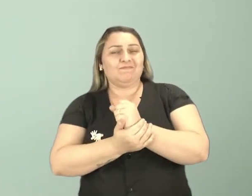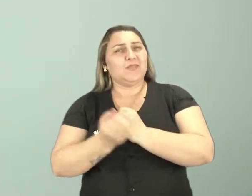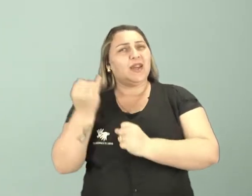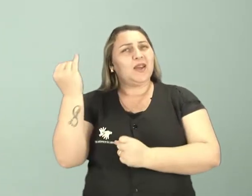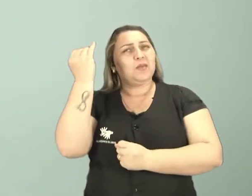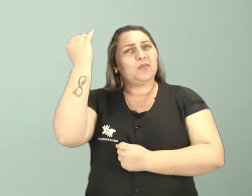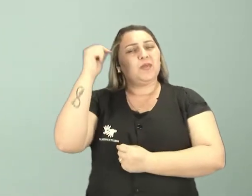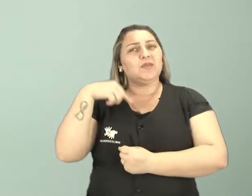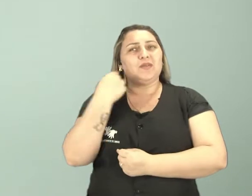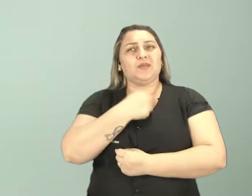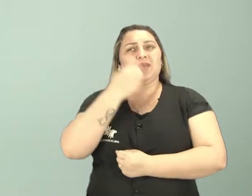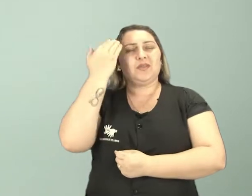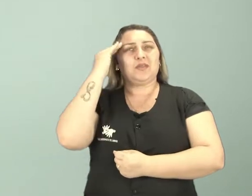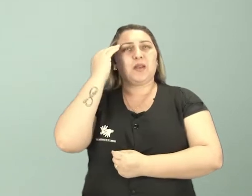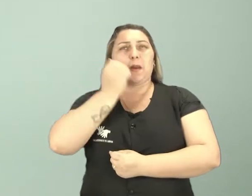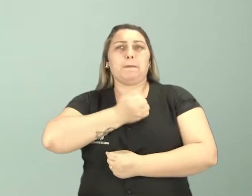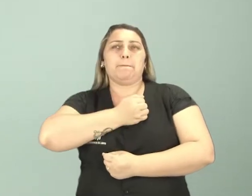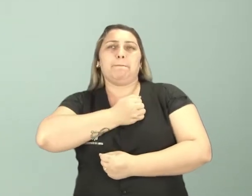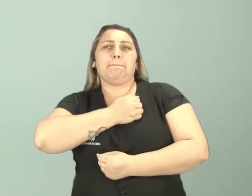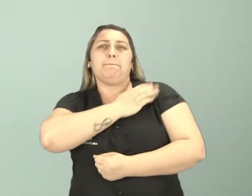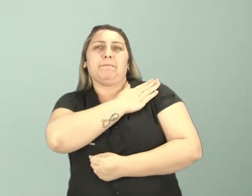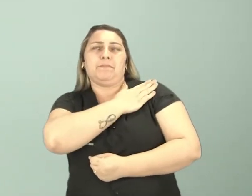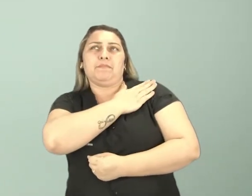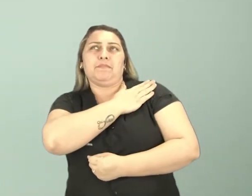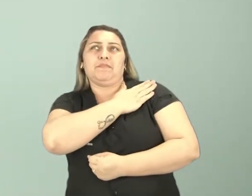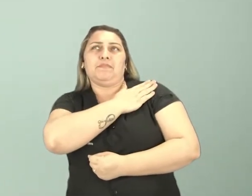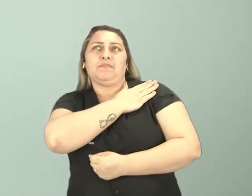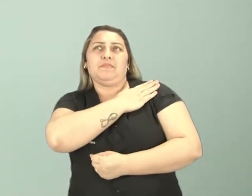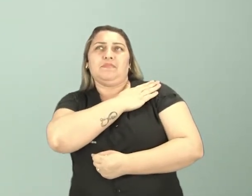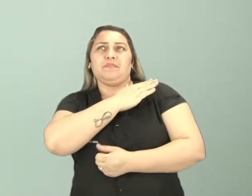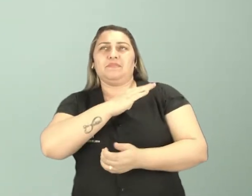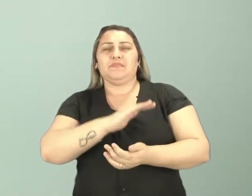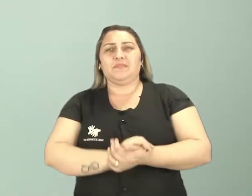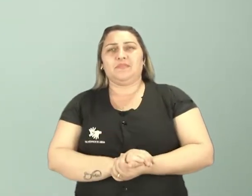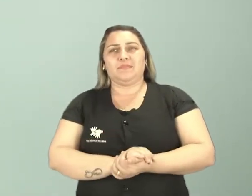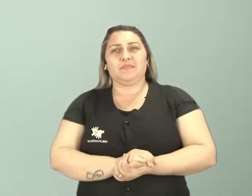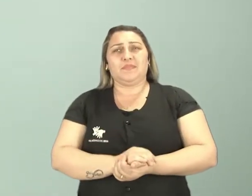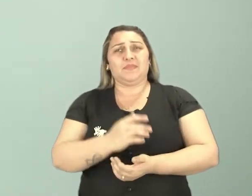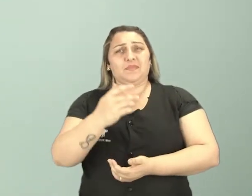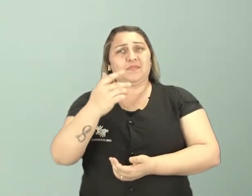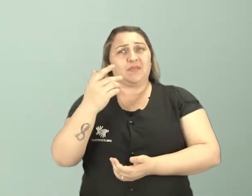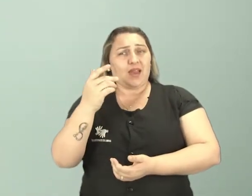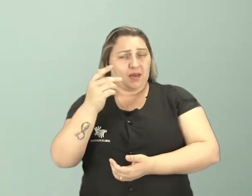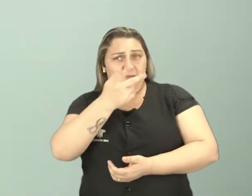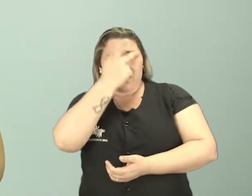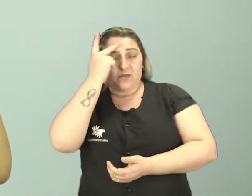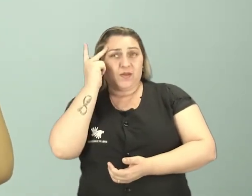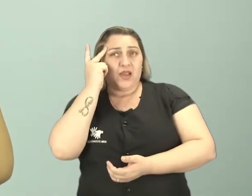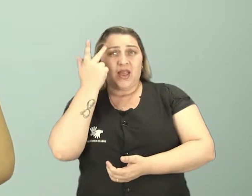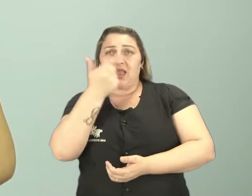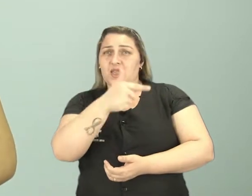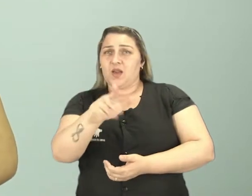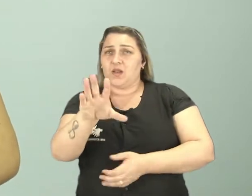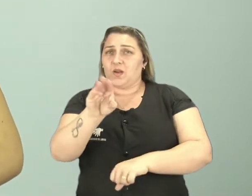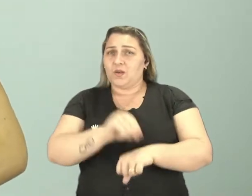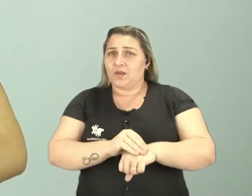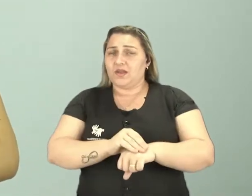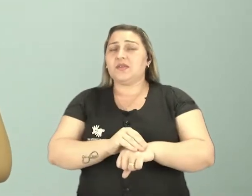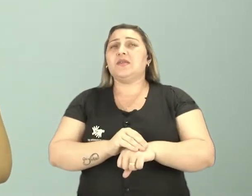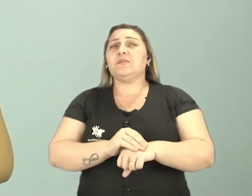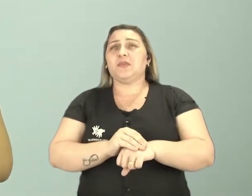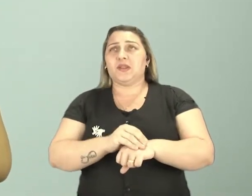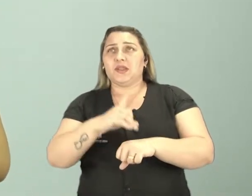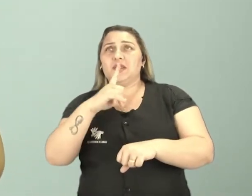importante a gente entender sobre preconceito? É um preconceito, geralmente é alguém que não tem conhecimento de causa